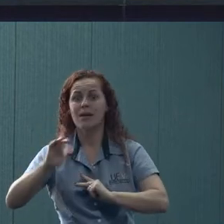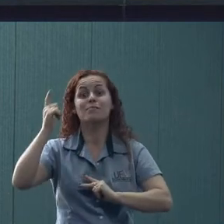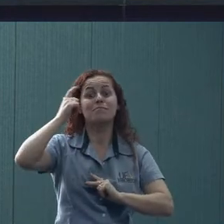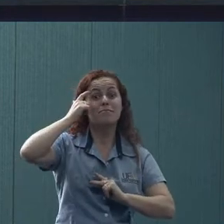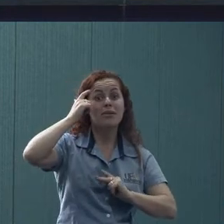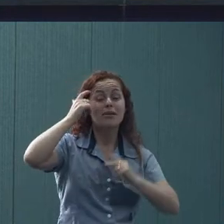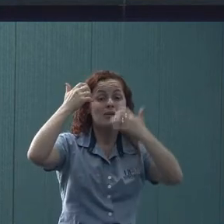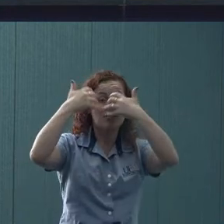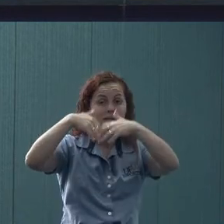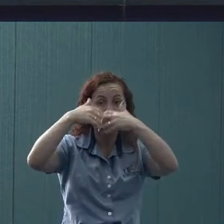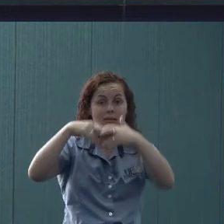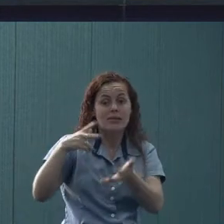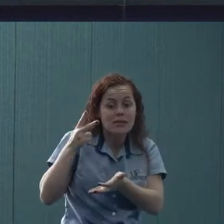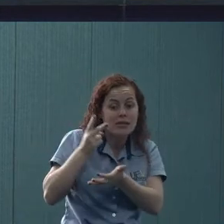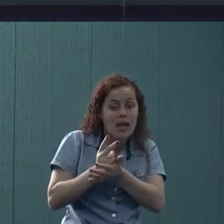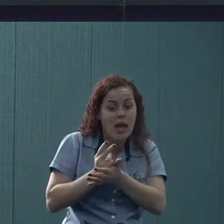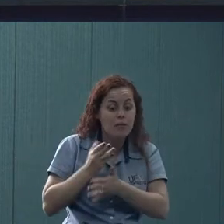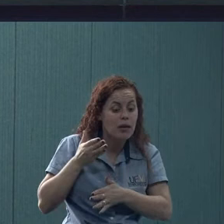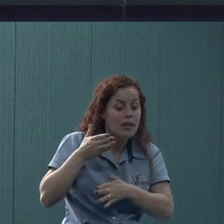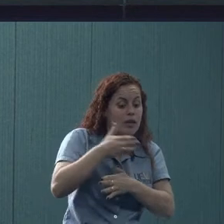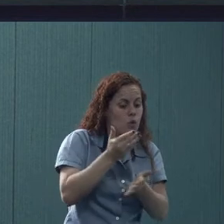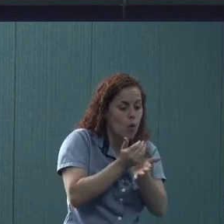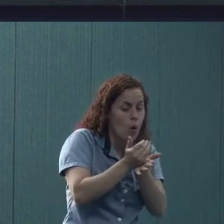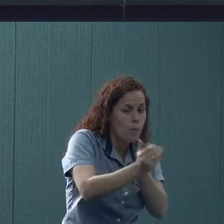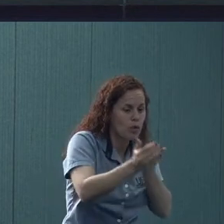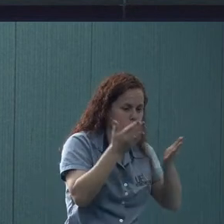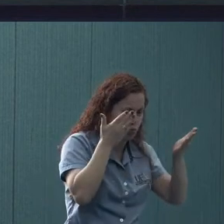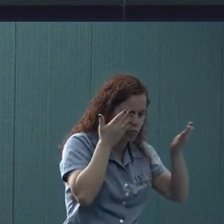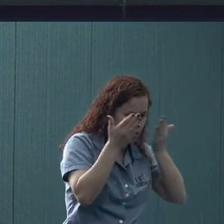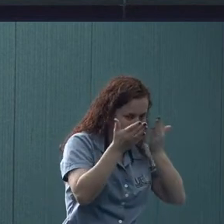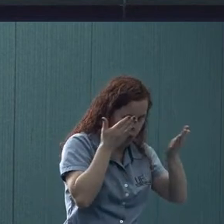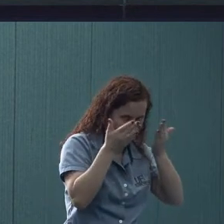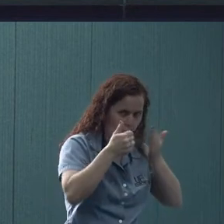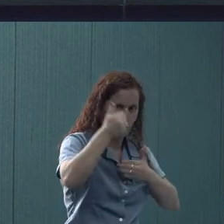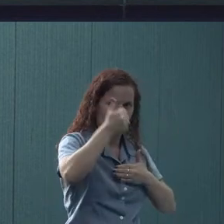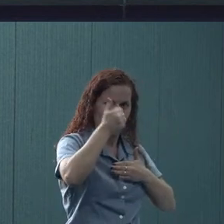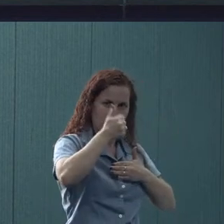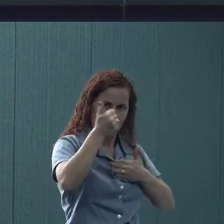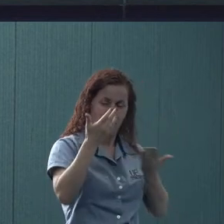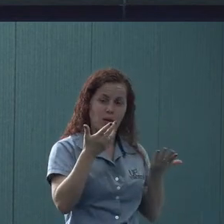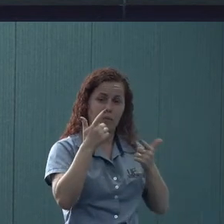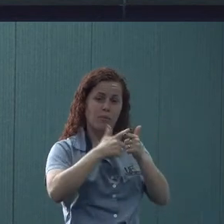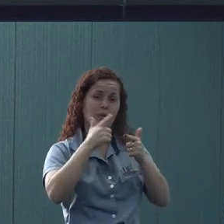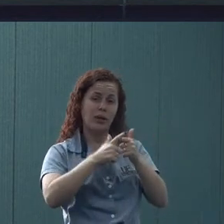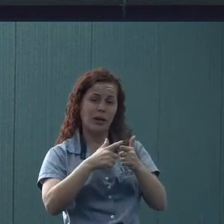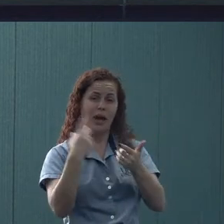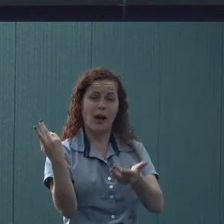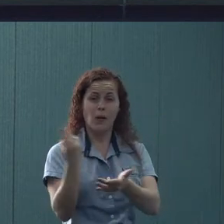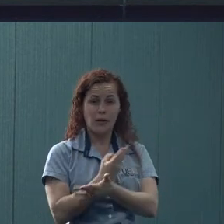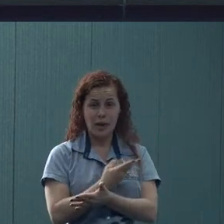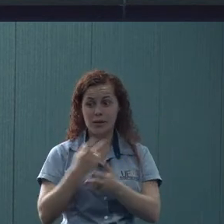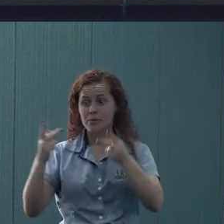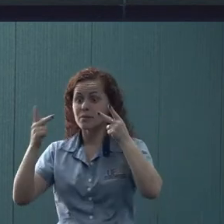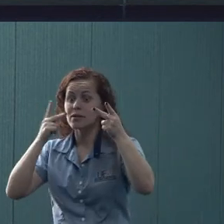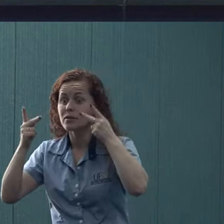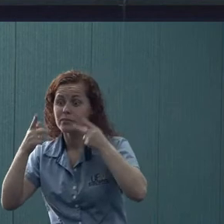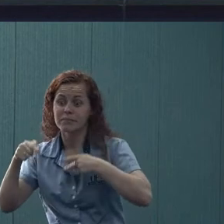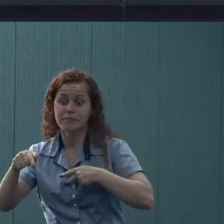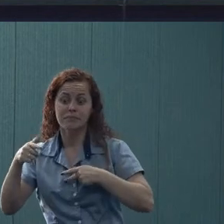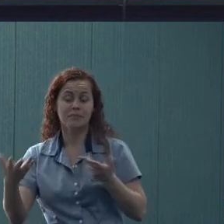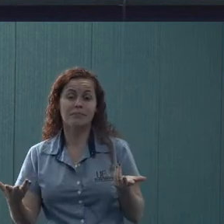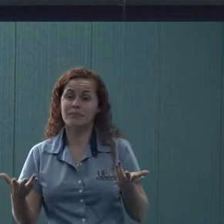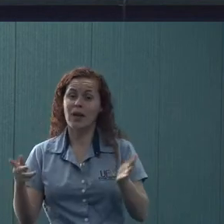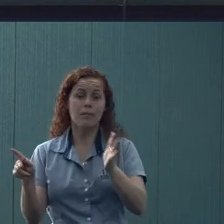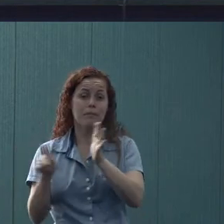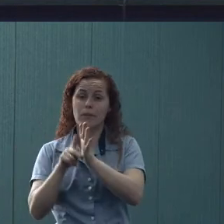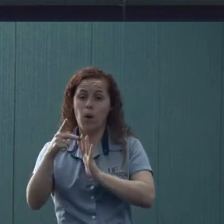pensado sempre da pessoa ir inicialmente no psicólogo, primeiro, porque muitas vezes acontecia da pessoa chegar no psiquiatra e não ser uma questão